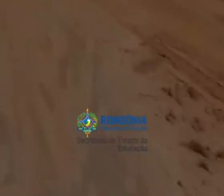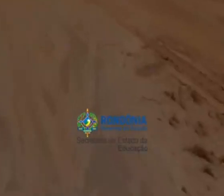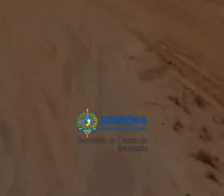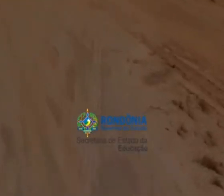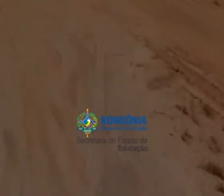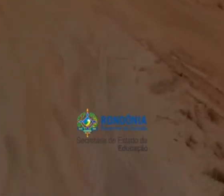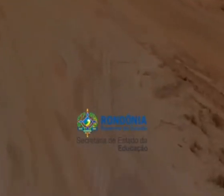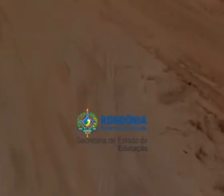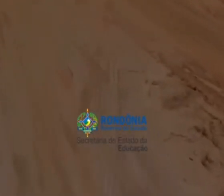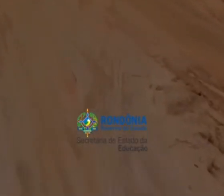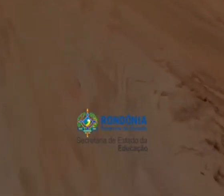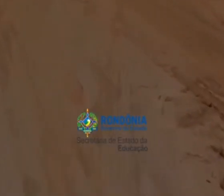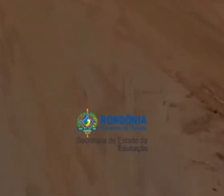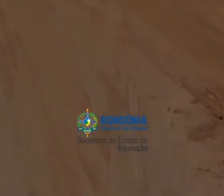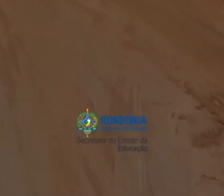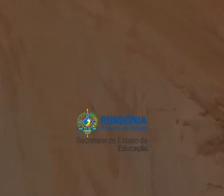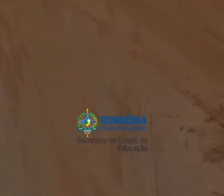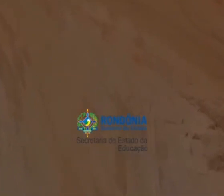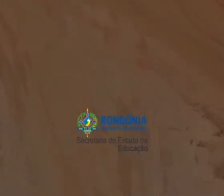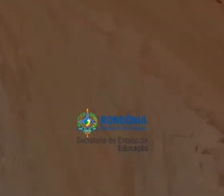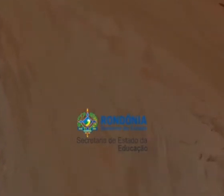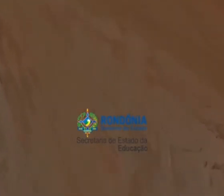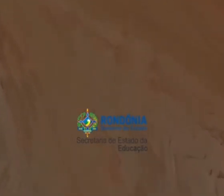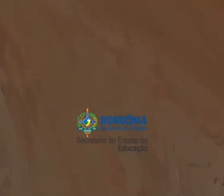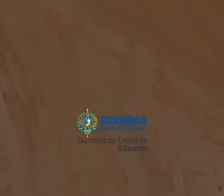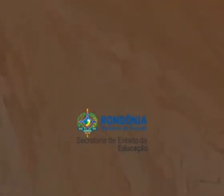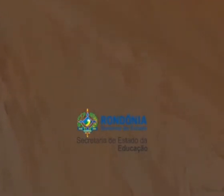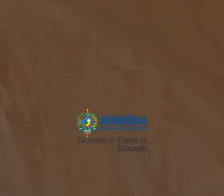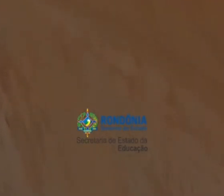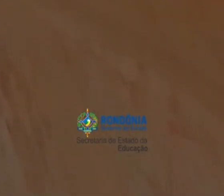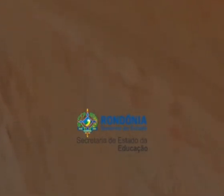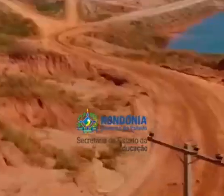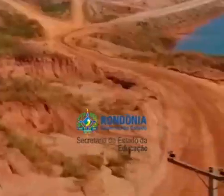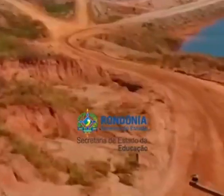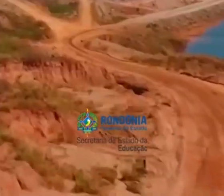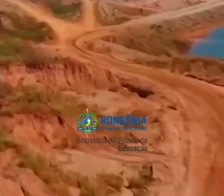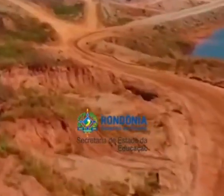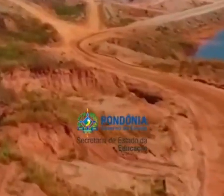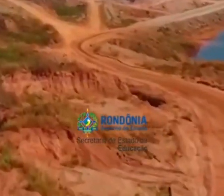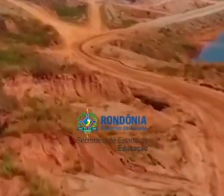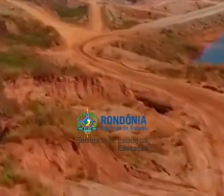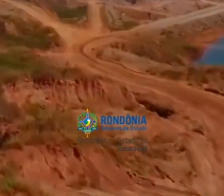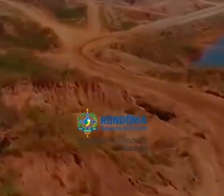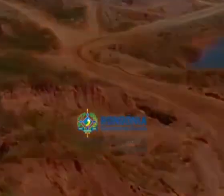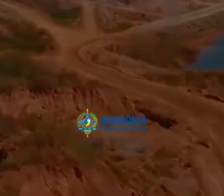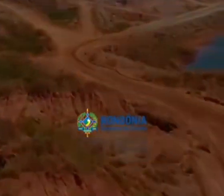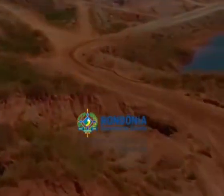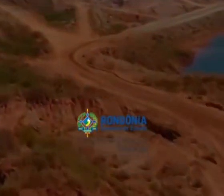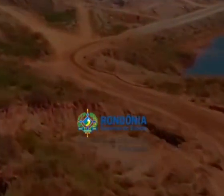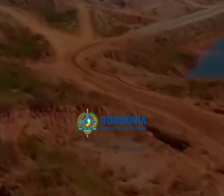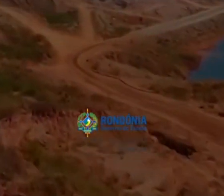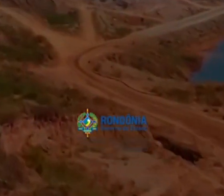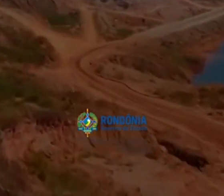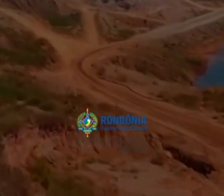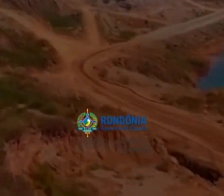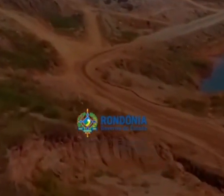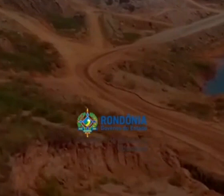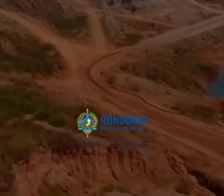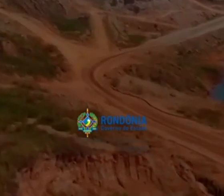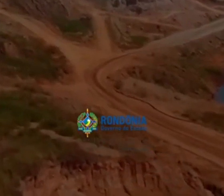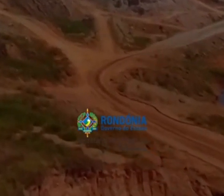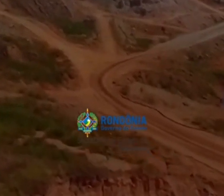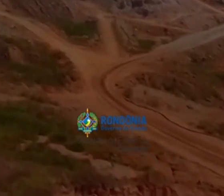Joaquim Rocha iniciou a exploração em suas terras, seguido aí por outro seringalista,